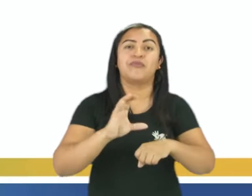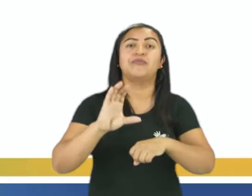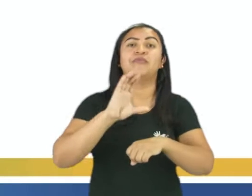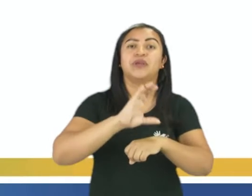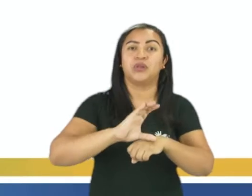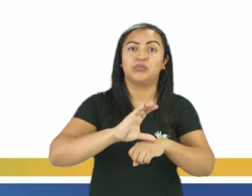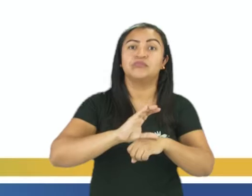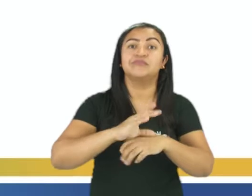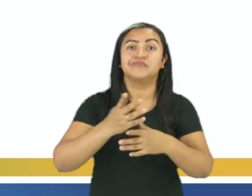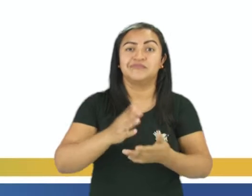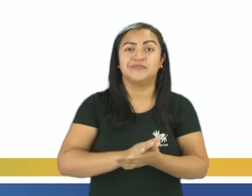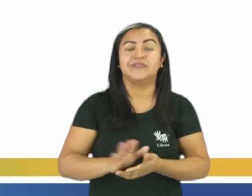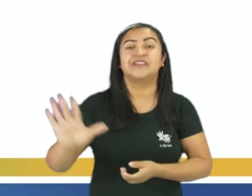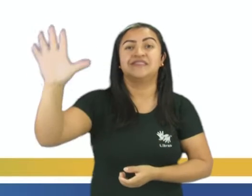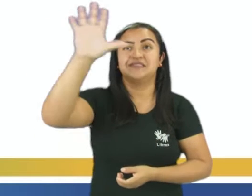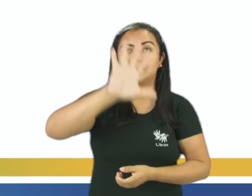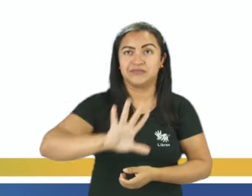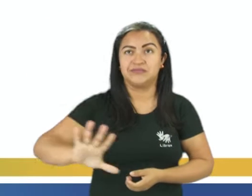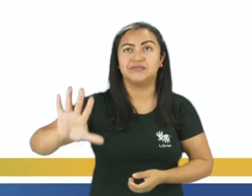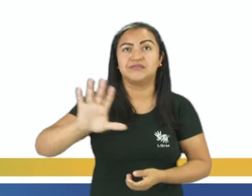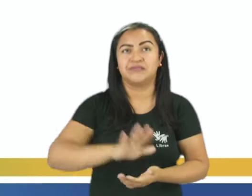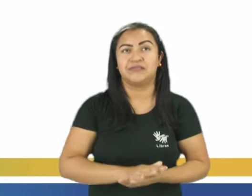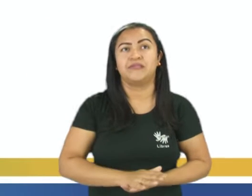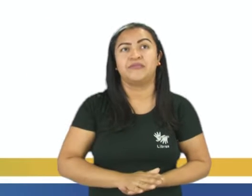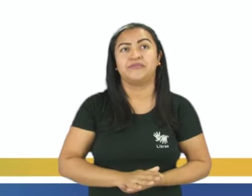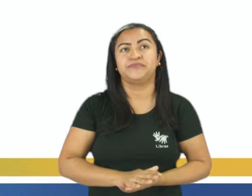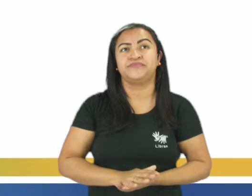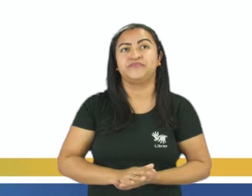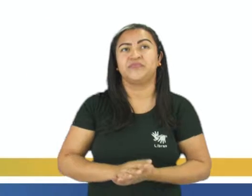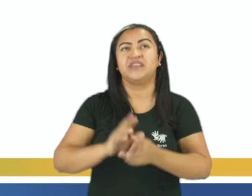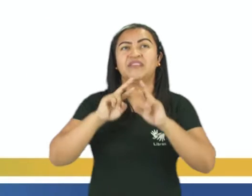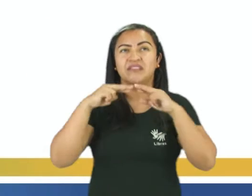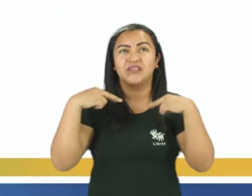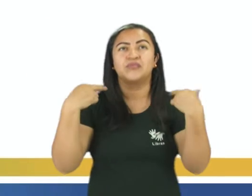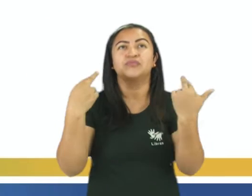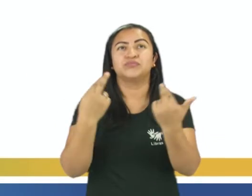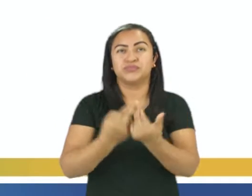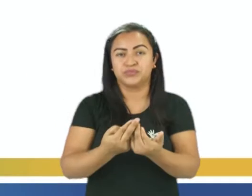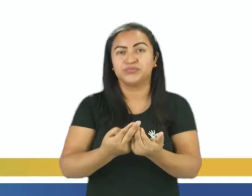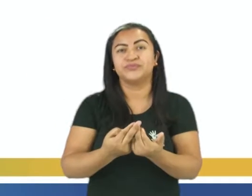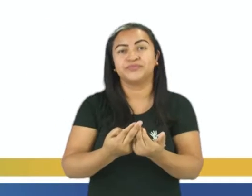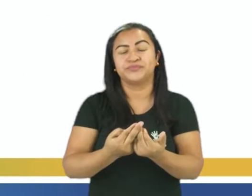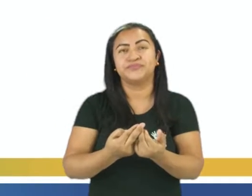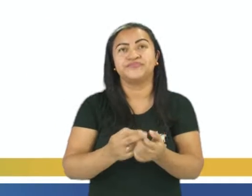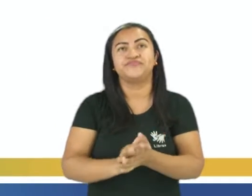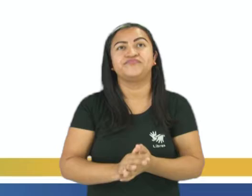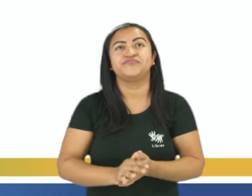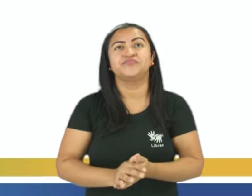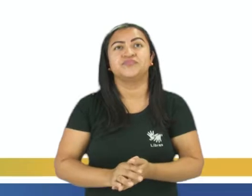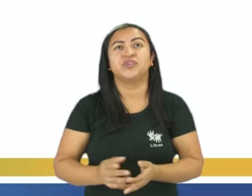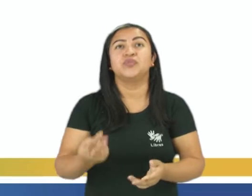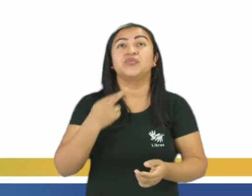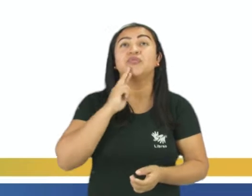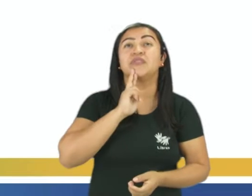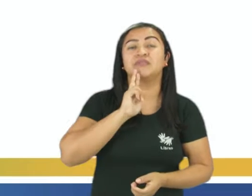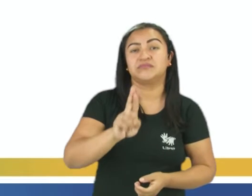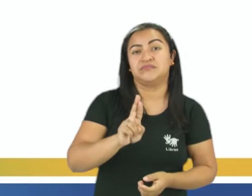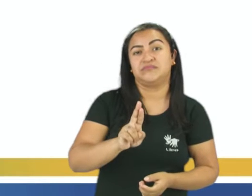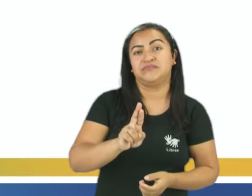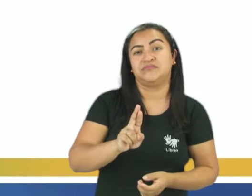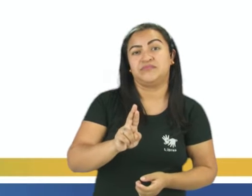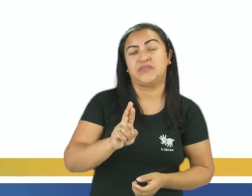que decidiu após anos de discussão incluir o setor privado como parte da solução. Bom, gente,